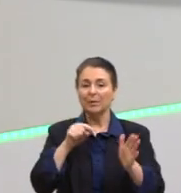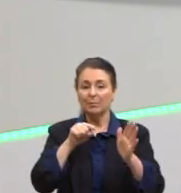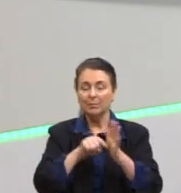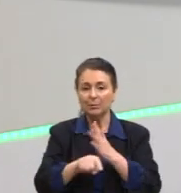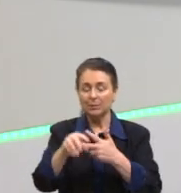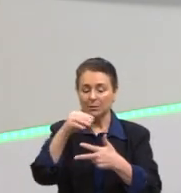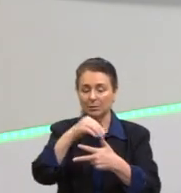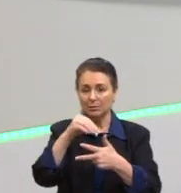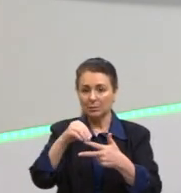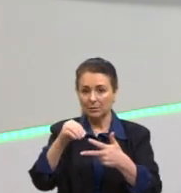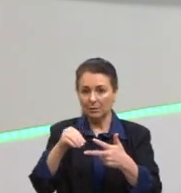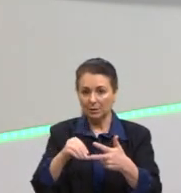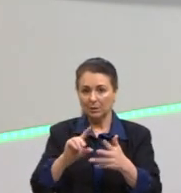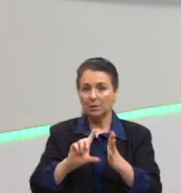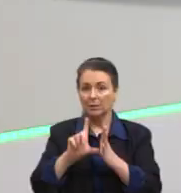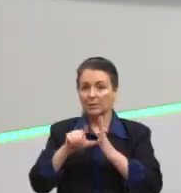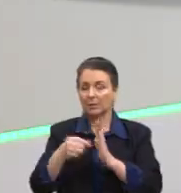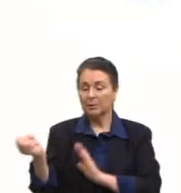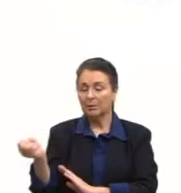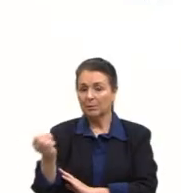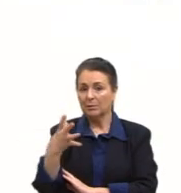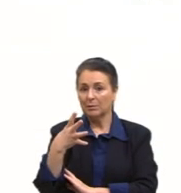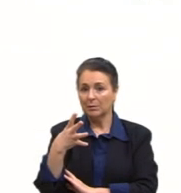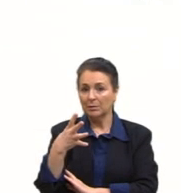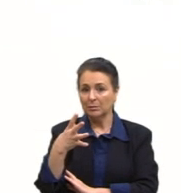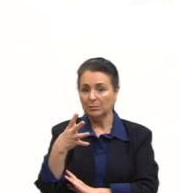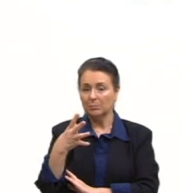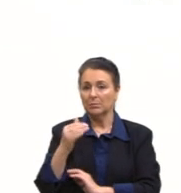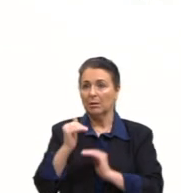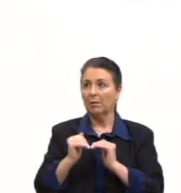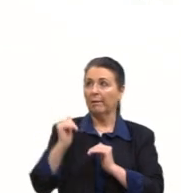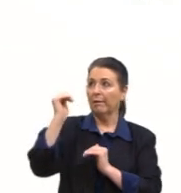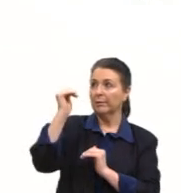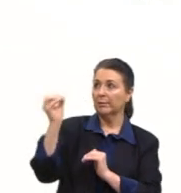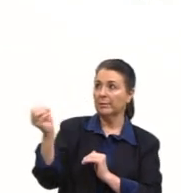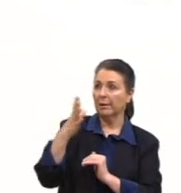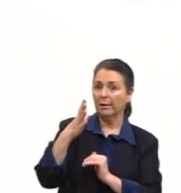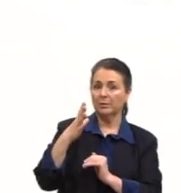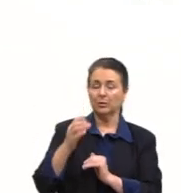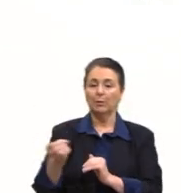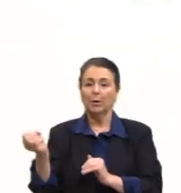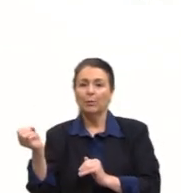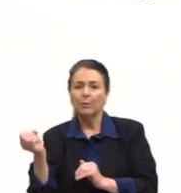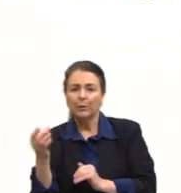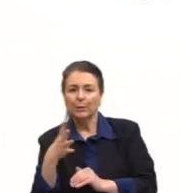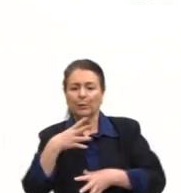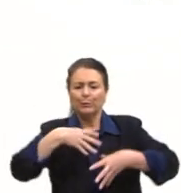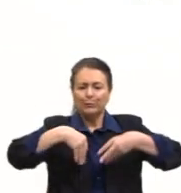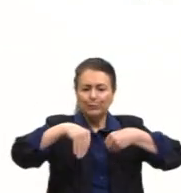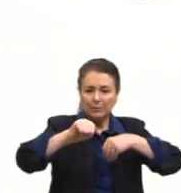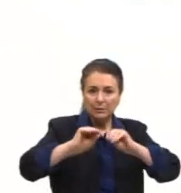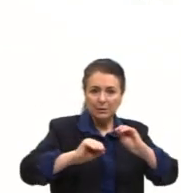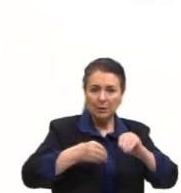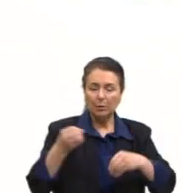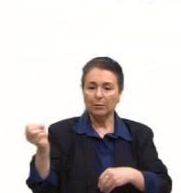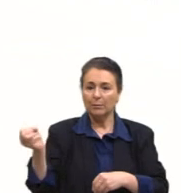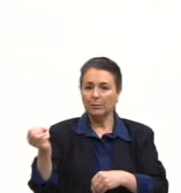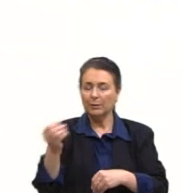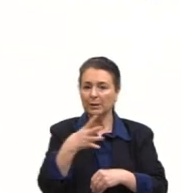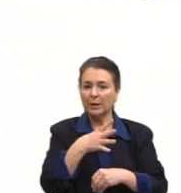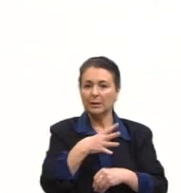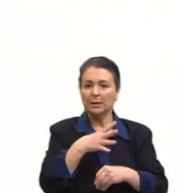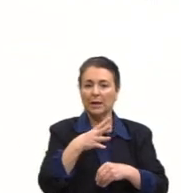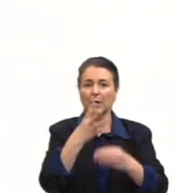Enem. Pós-modernidade, alta modernidade, modernização, flexiva, modernidade líquida,